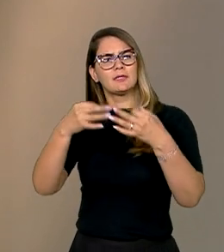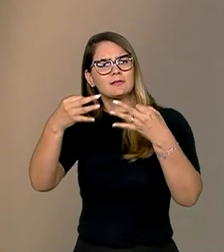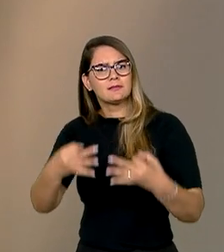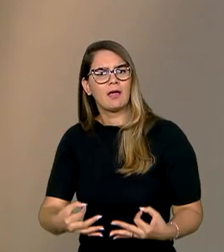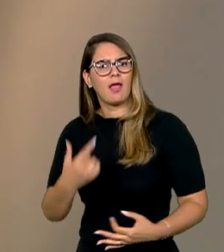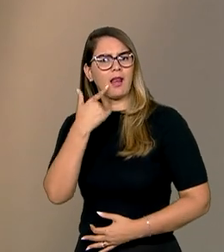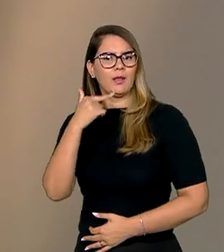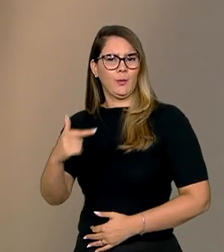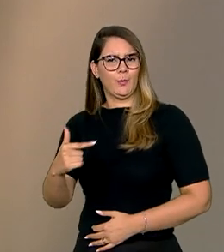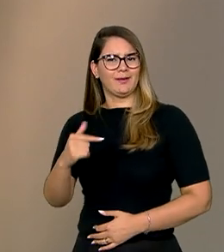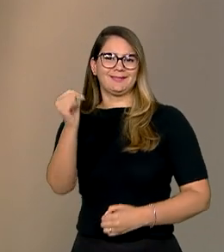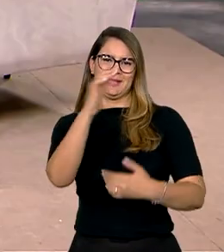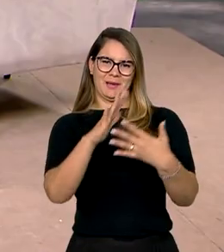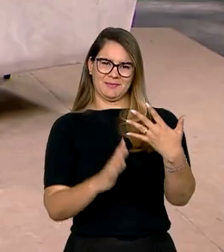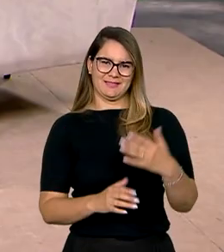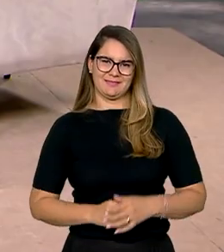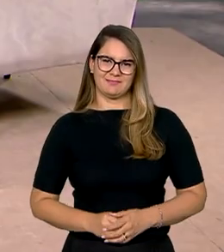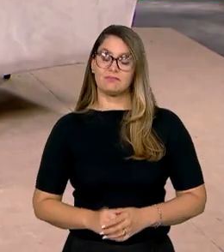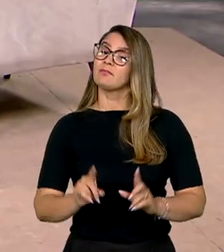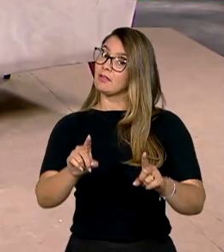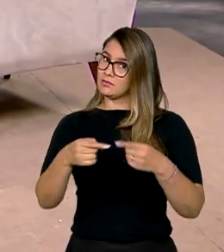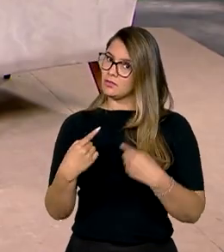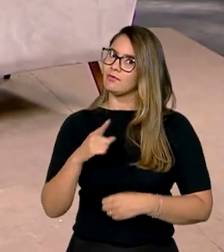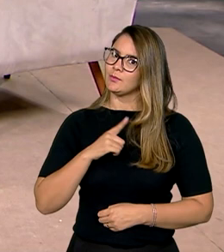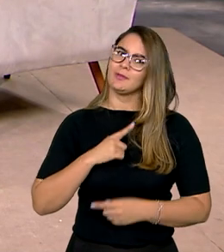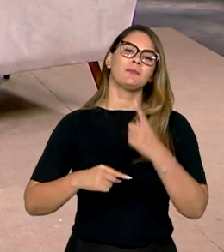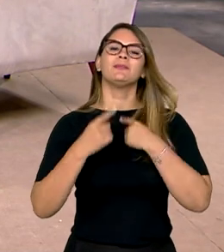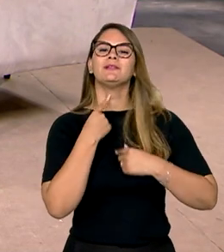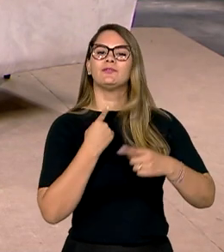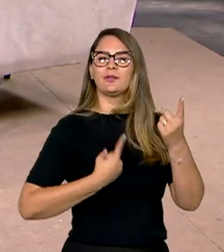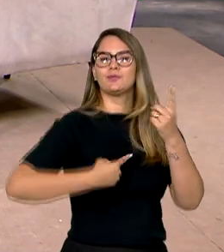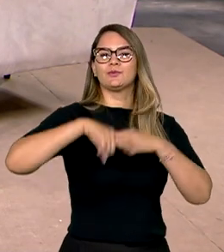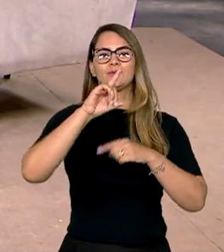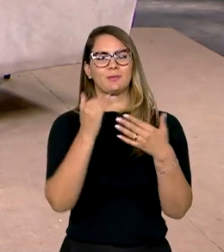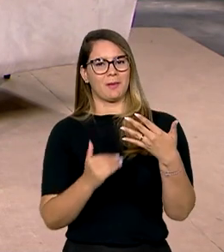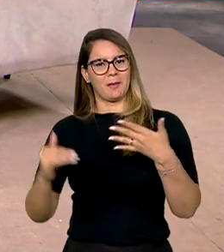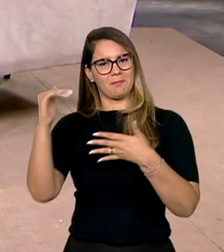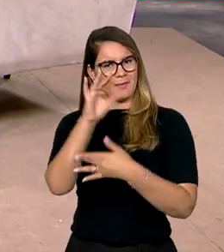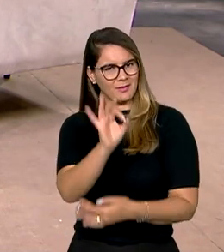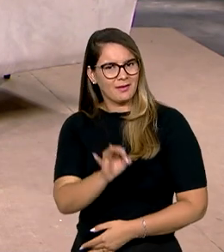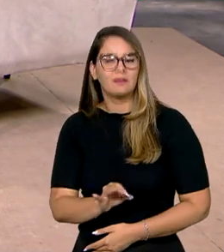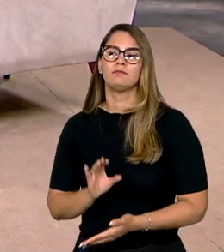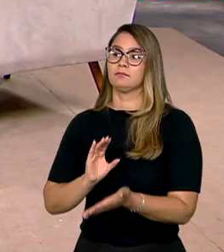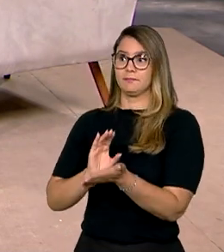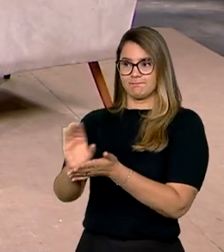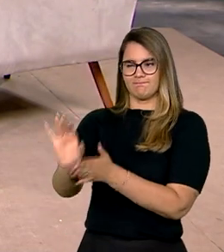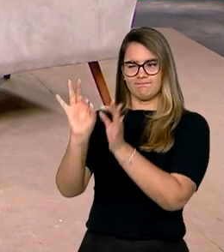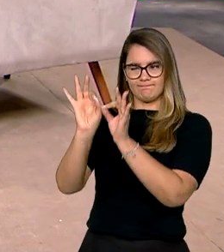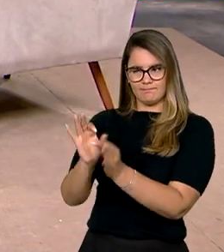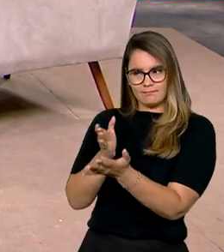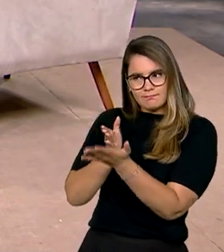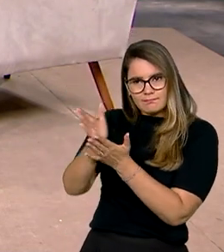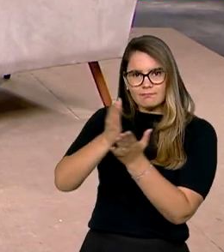língua, que é a língua brasileira de sinais. Os desafios são grandes, mas a vontade de superar isso aí é maior ainda, né? E há investimentos precisos aí